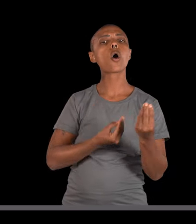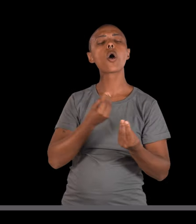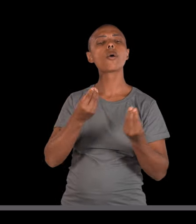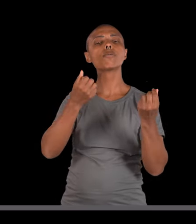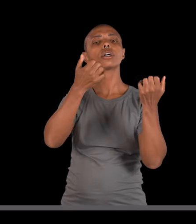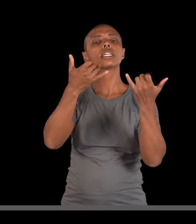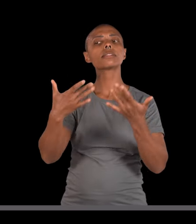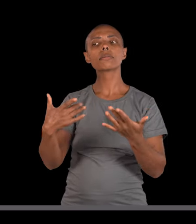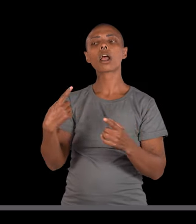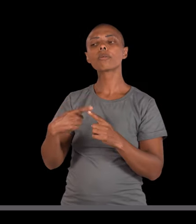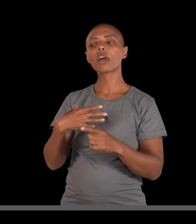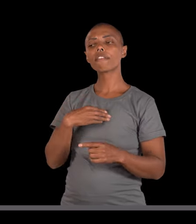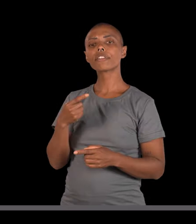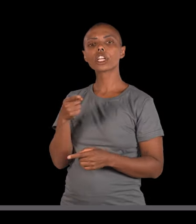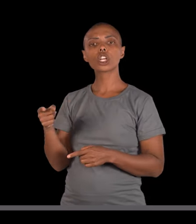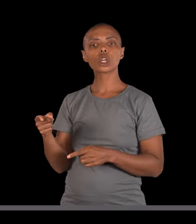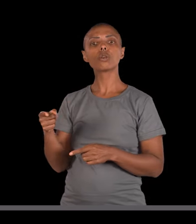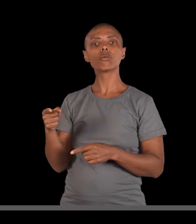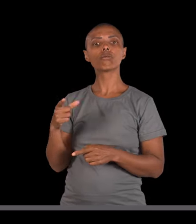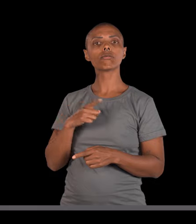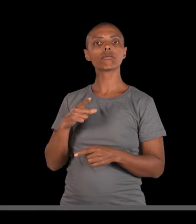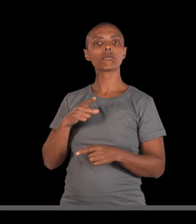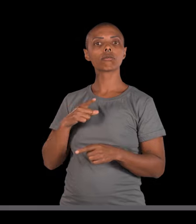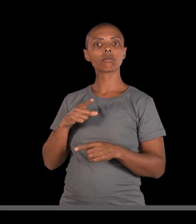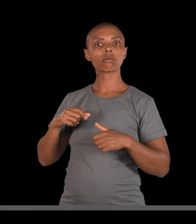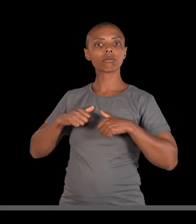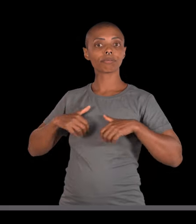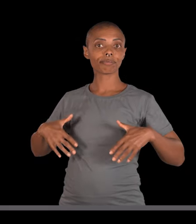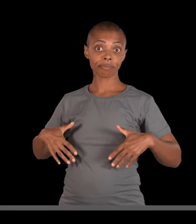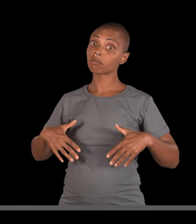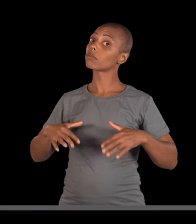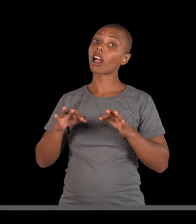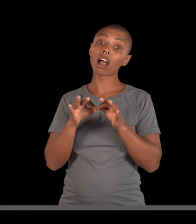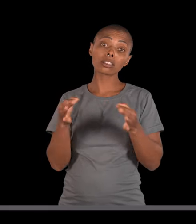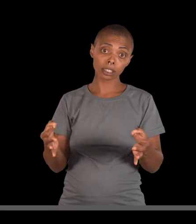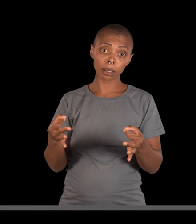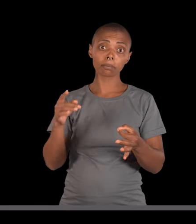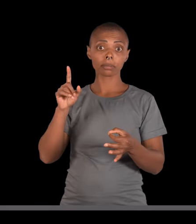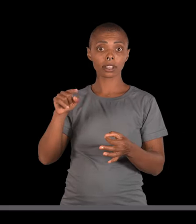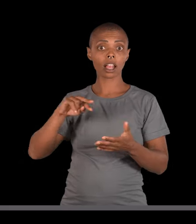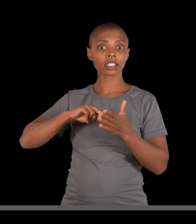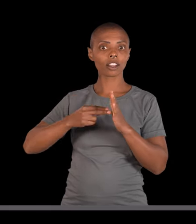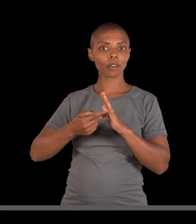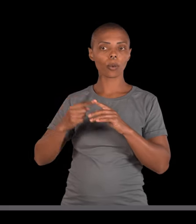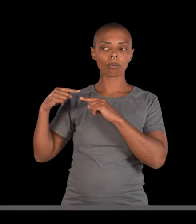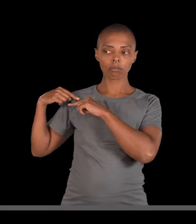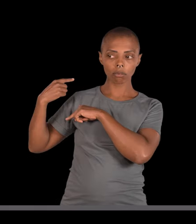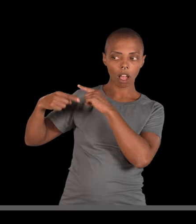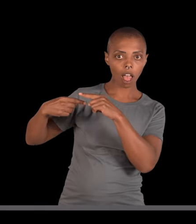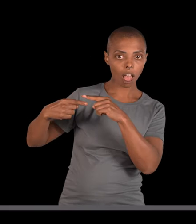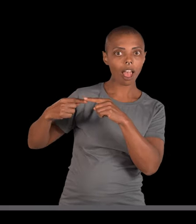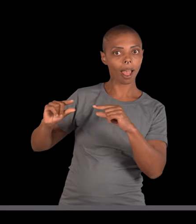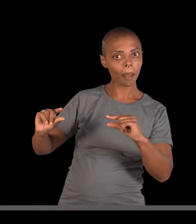como isso pode ser explicado? Simples. A fibrose cística é uma herança